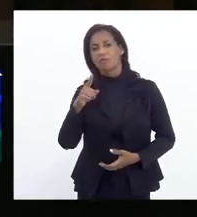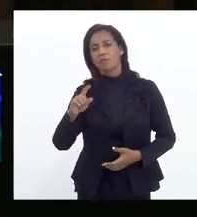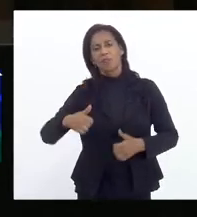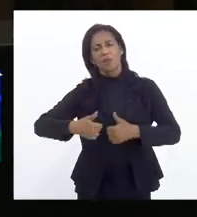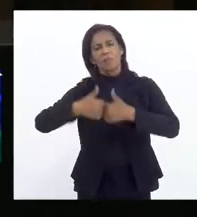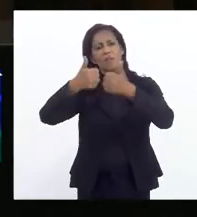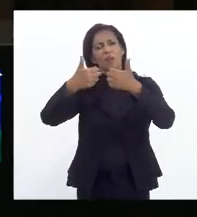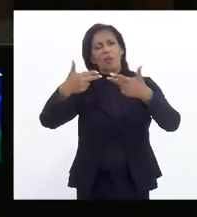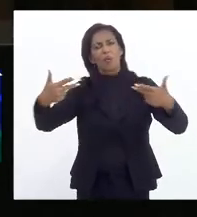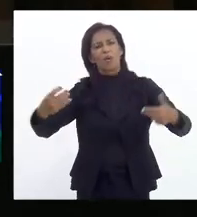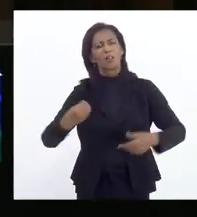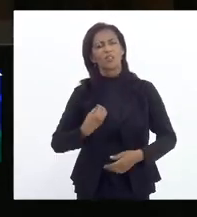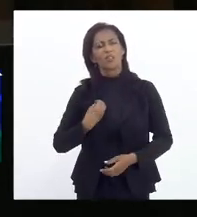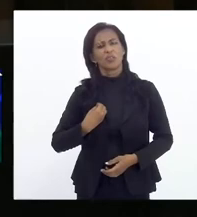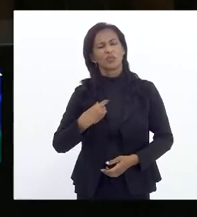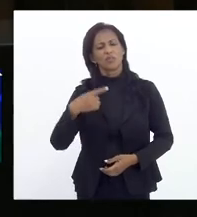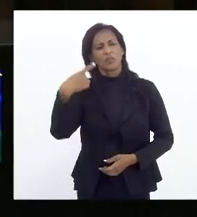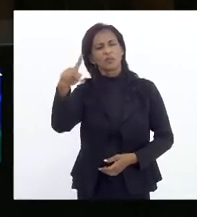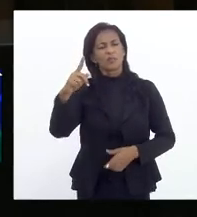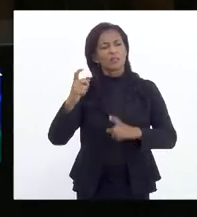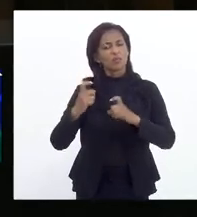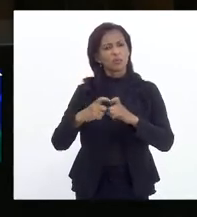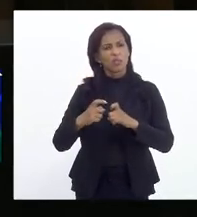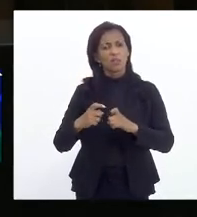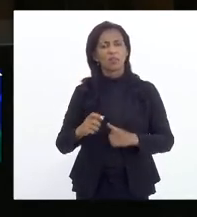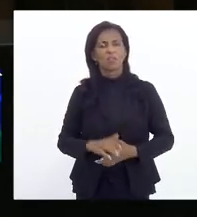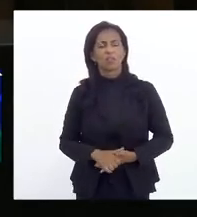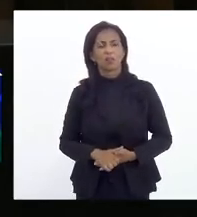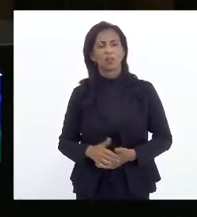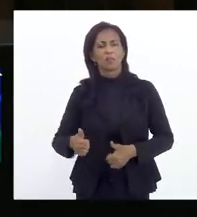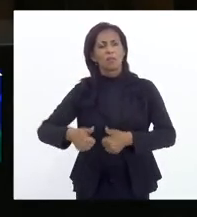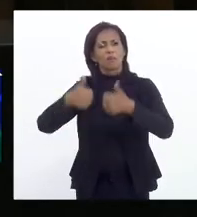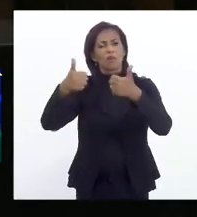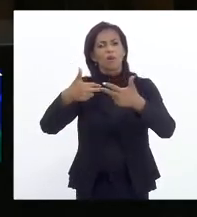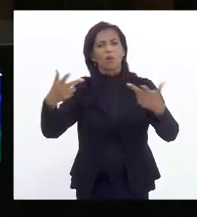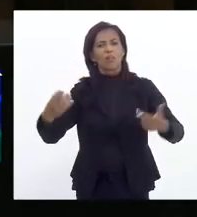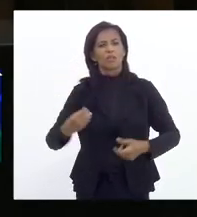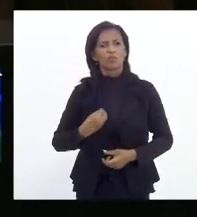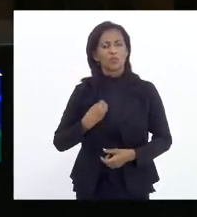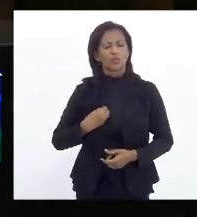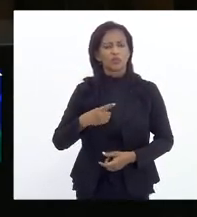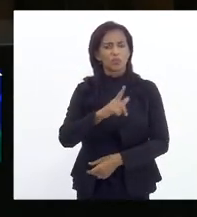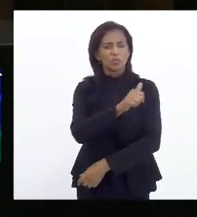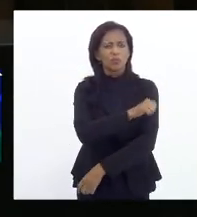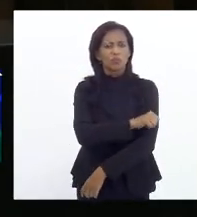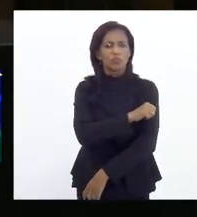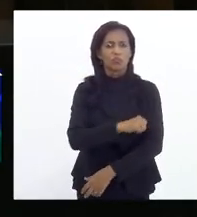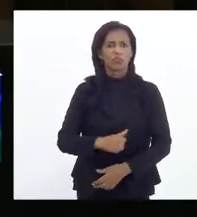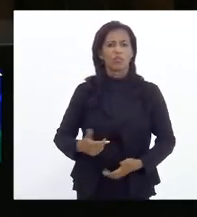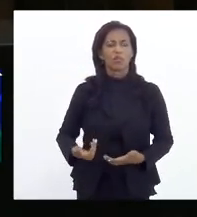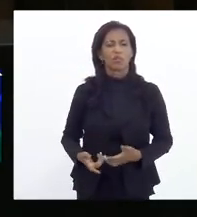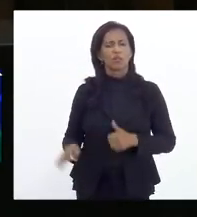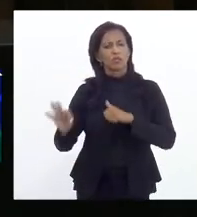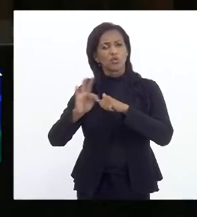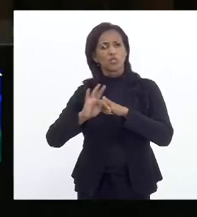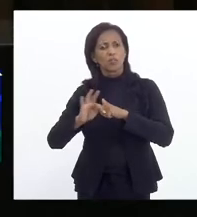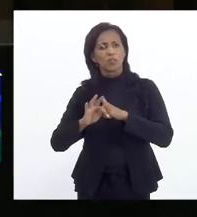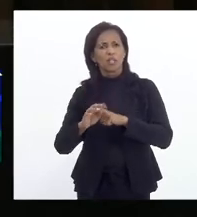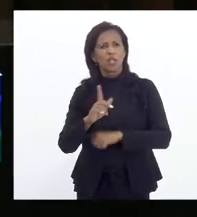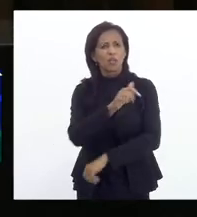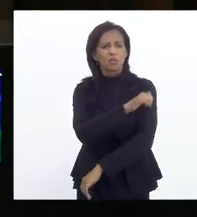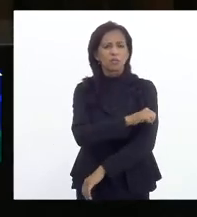melhora a qualidade de vida dos seus médicos, melhora a qualidade de vida dos enfermeiros, dos técnicos de